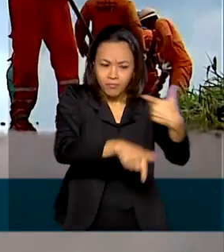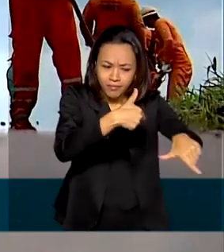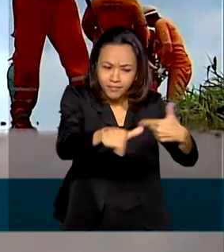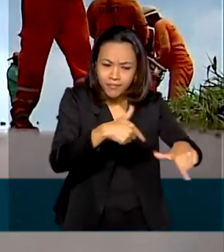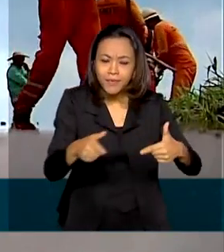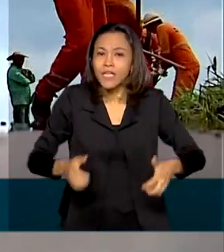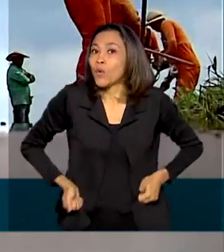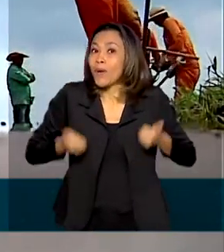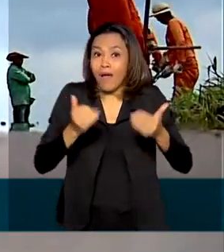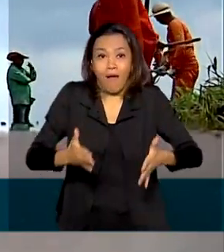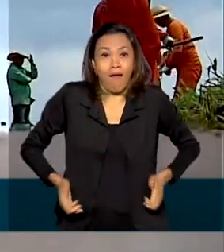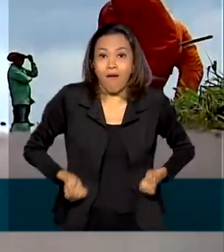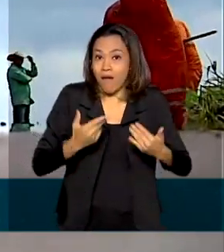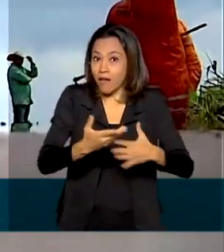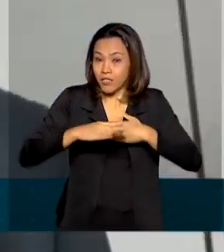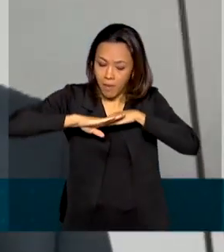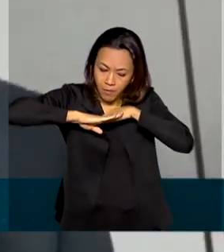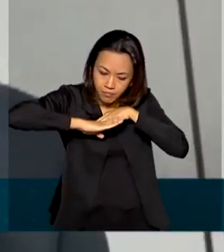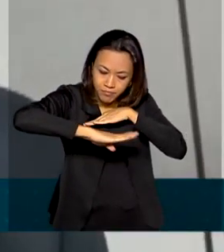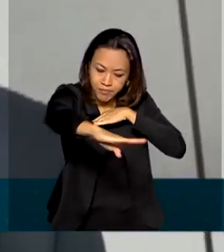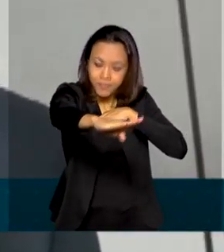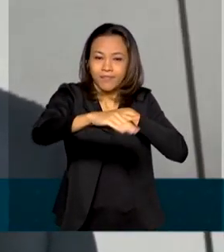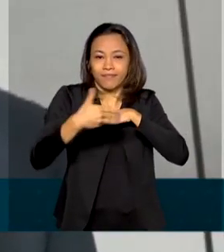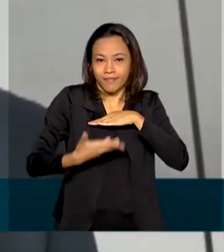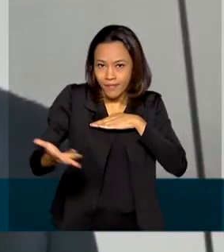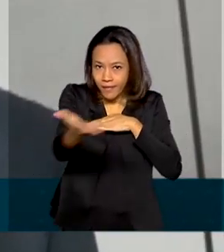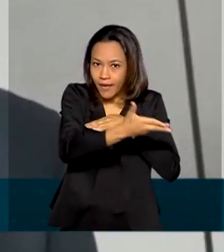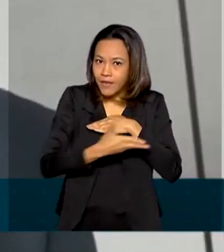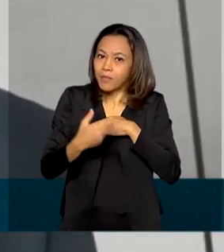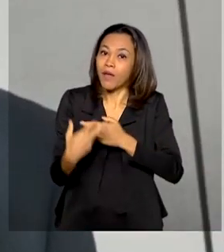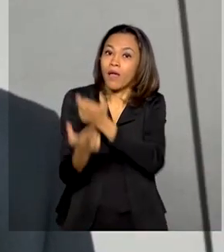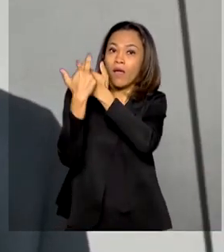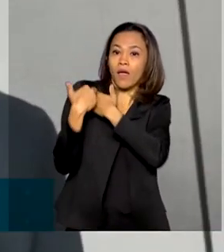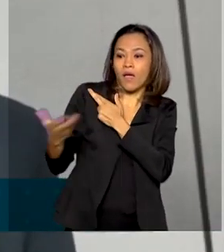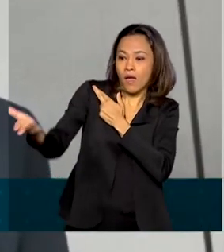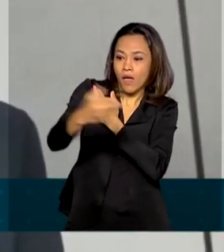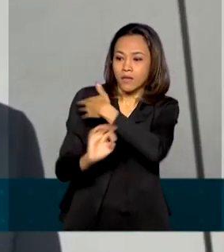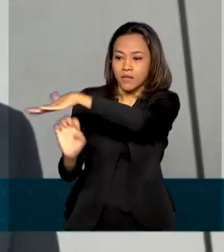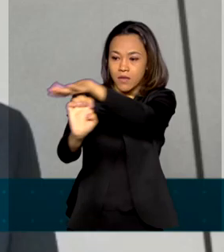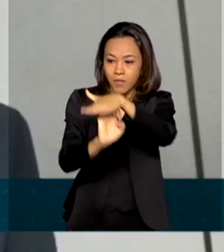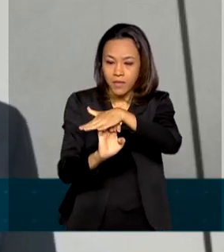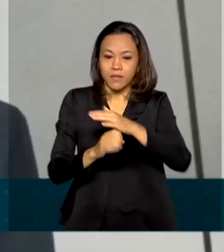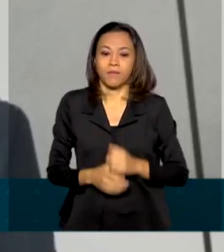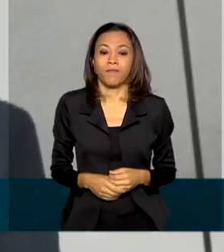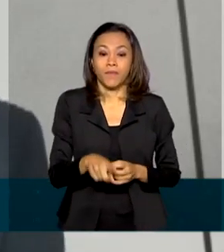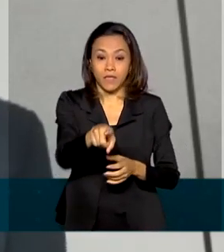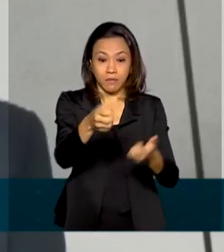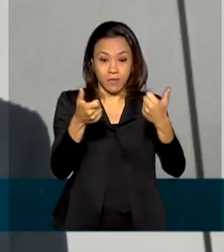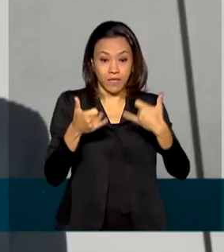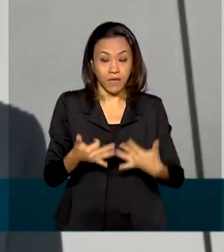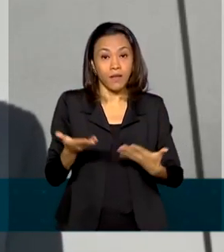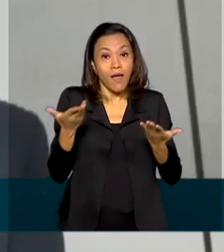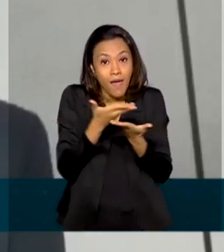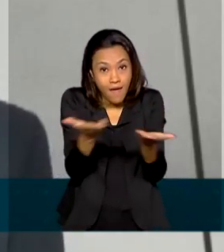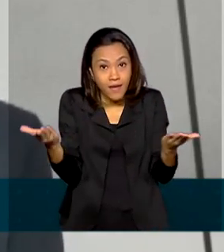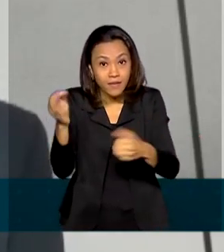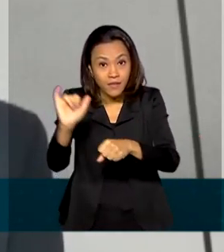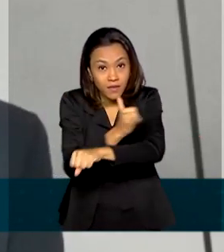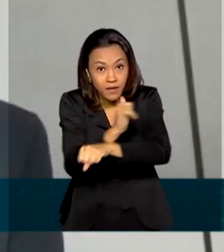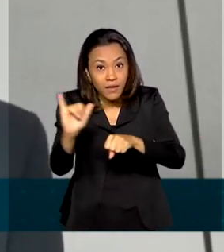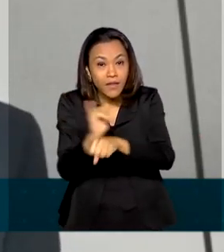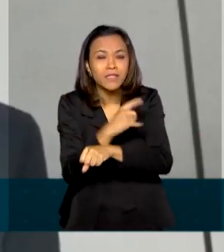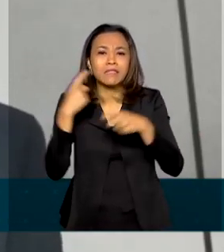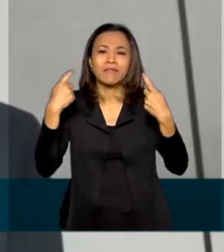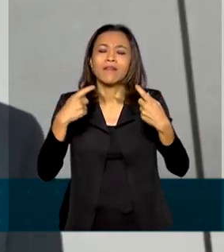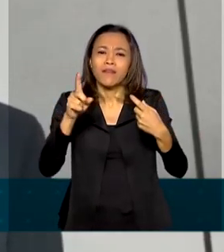estradas ganham em melhorias. Nesse sentido, são mecanismos que permitem destravar investimentos que precisam